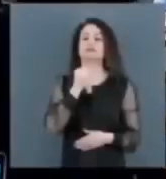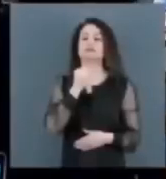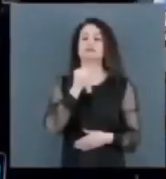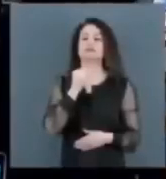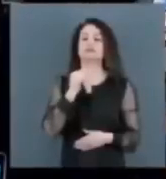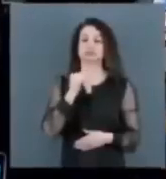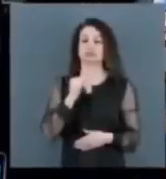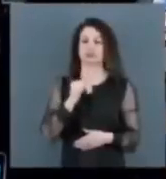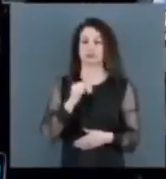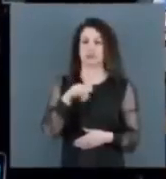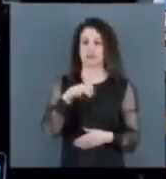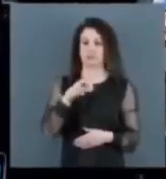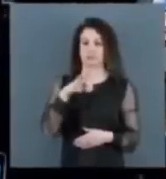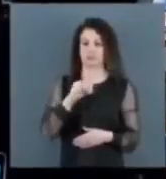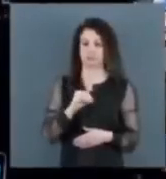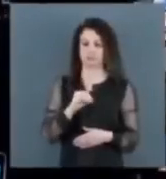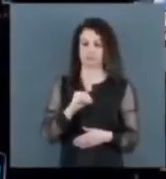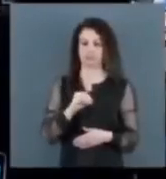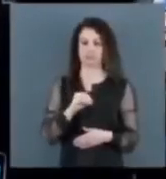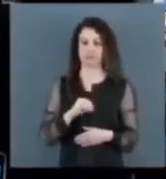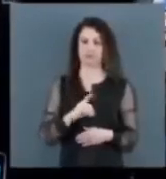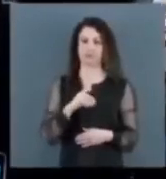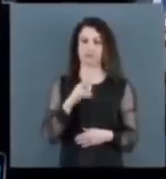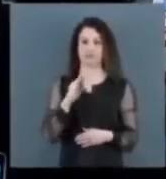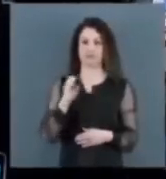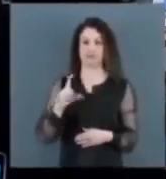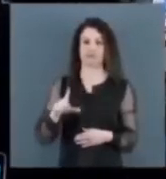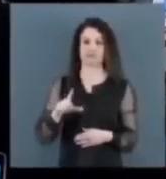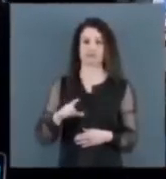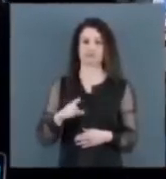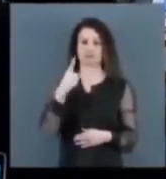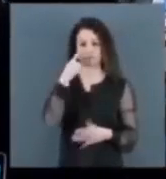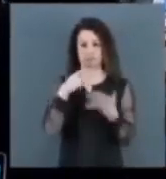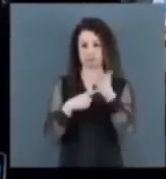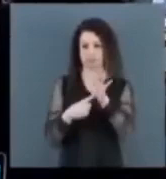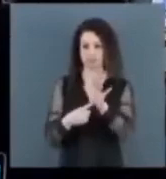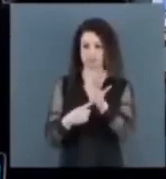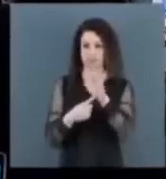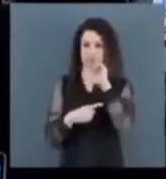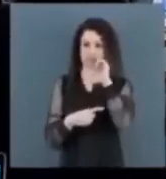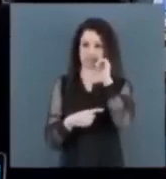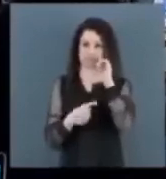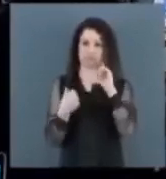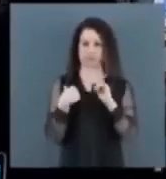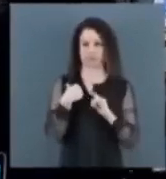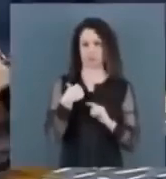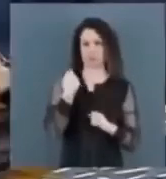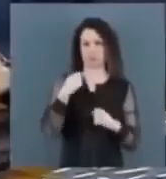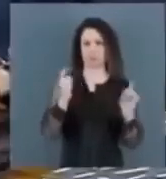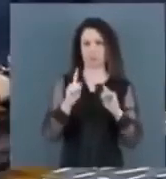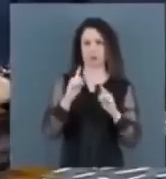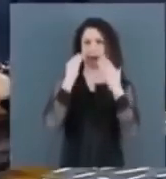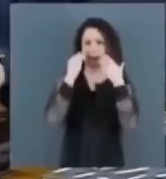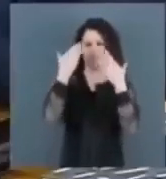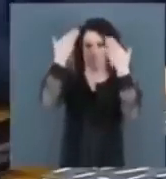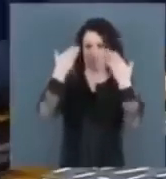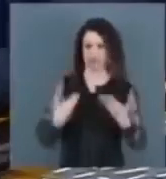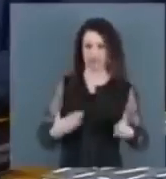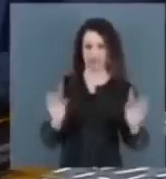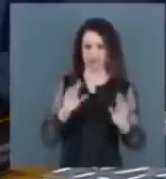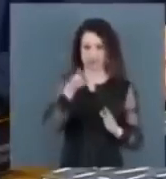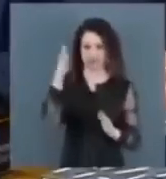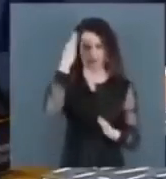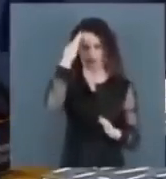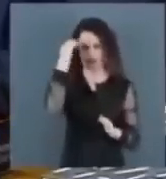Obrigado, presidente. Vou direto ao assunto. Acho que não preciso nem me apresentar, que o ministro já deve saber quem eu sou, apesar de, no